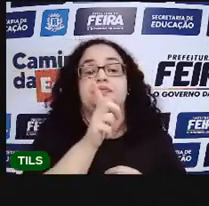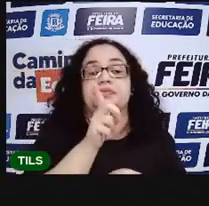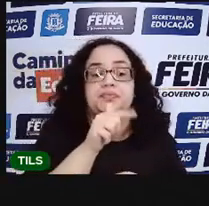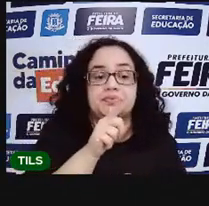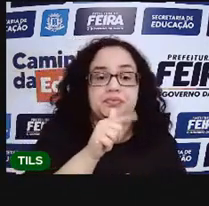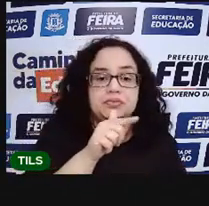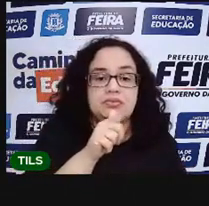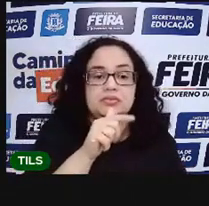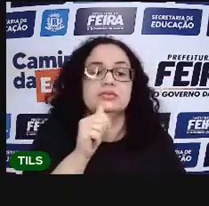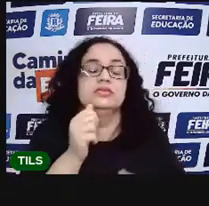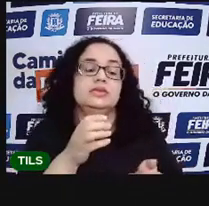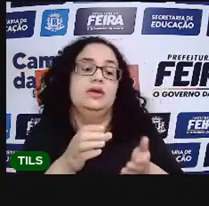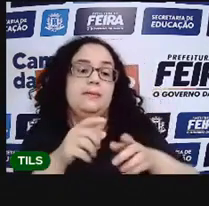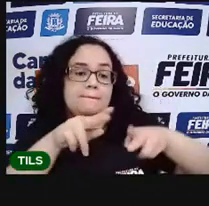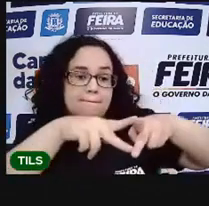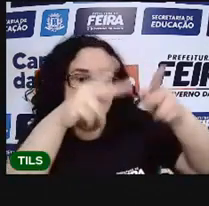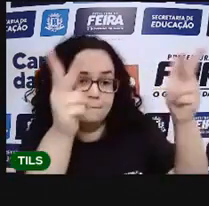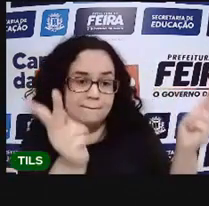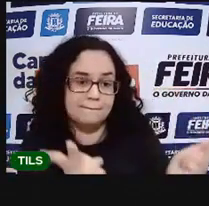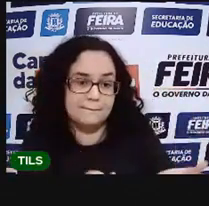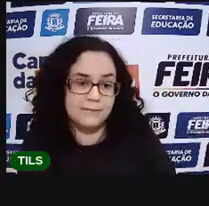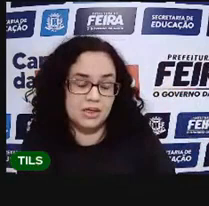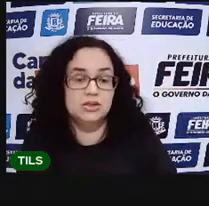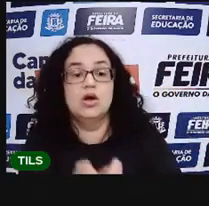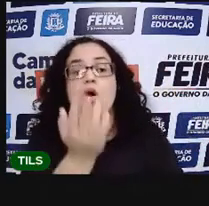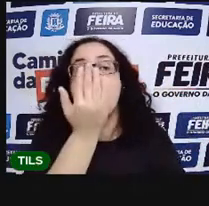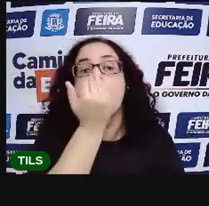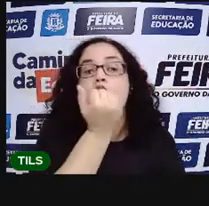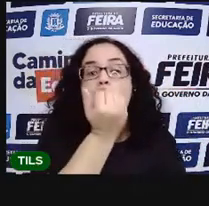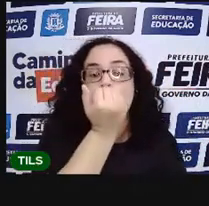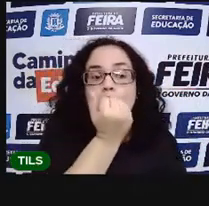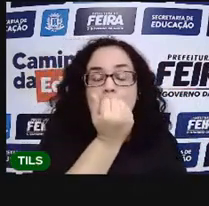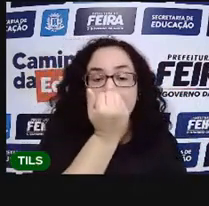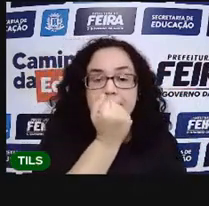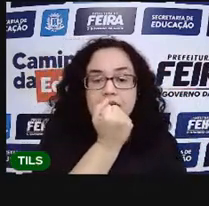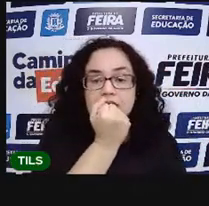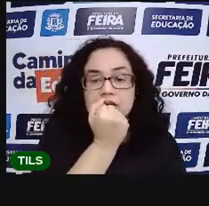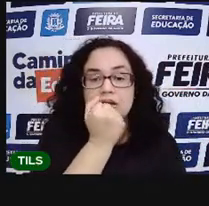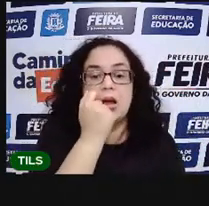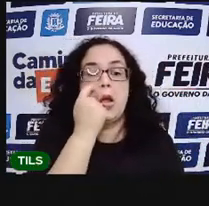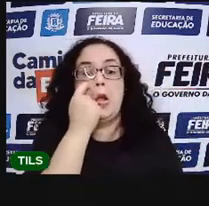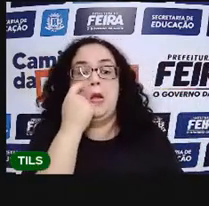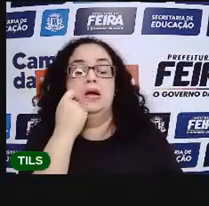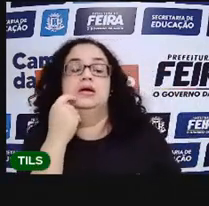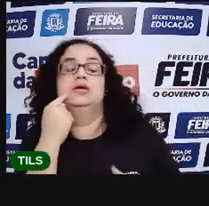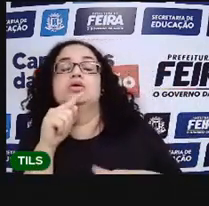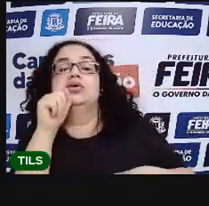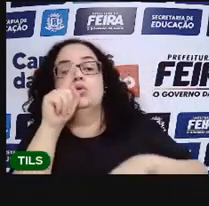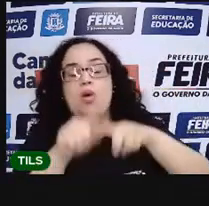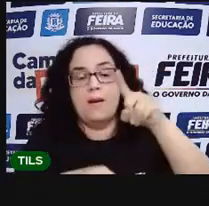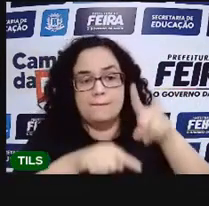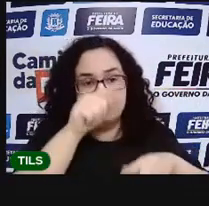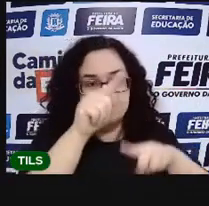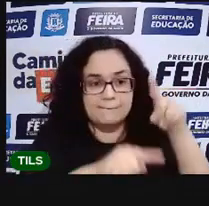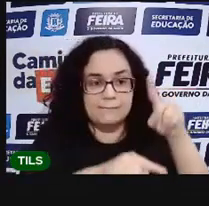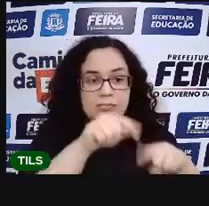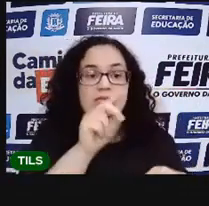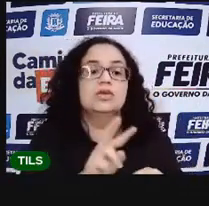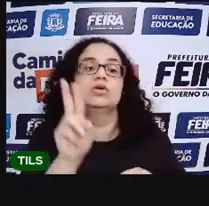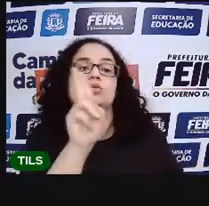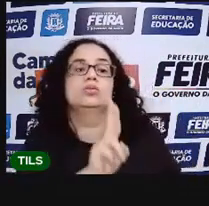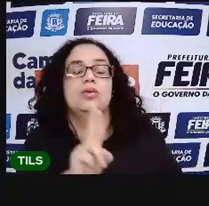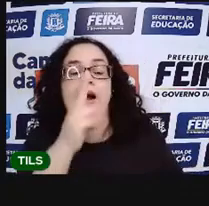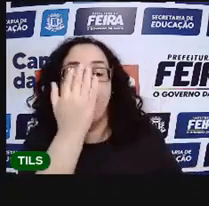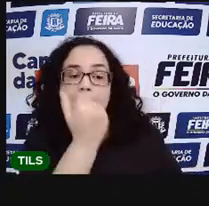Prato para colocar a comida que você vai servir. Esses são alguns dos objetos que a gente usa para